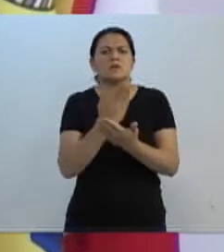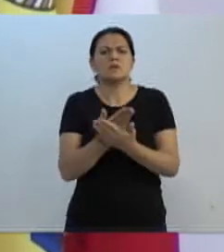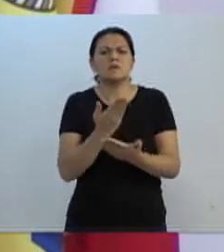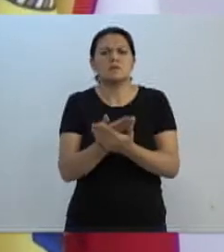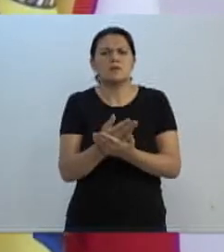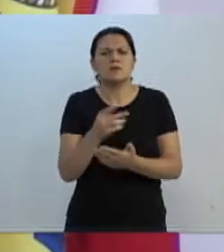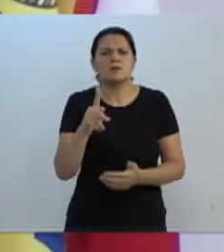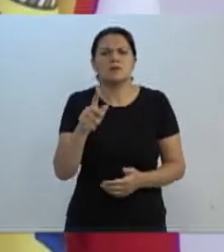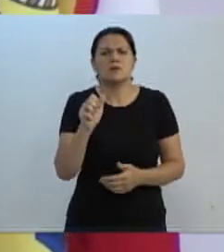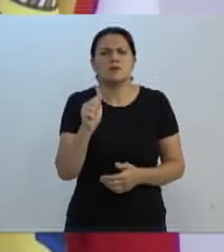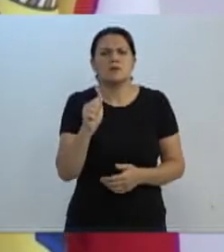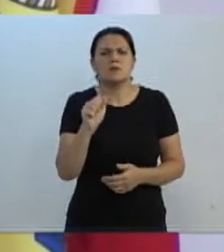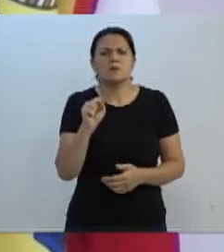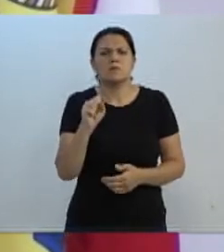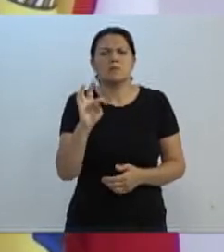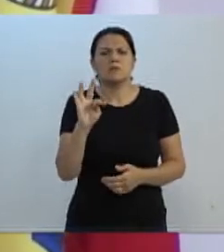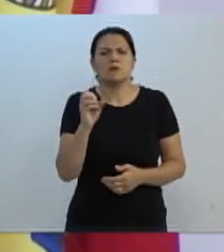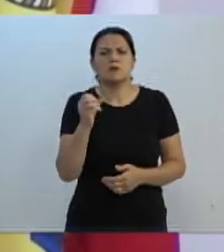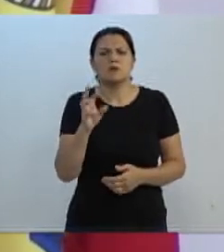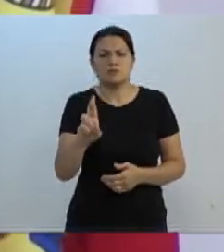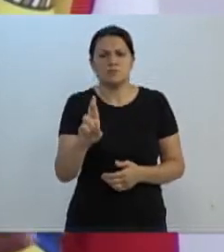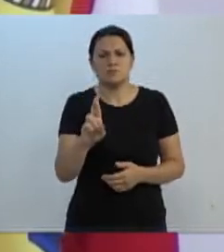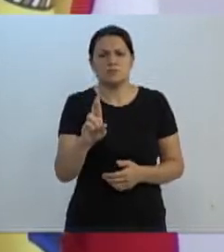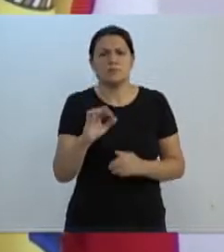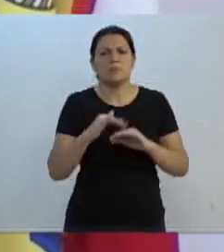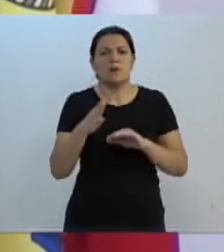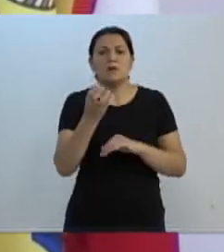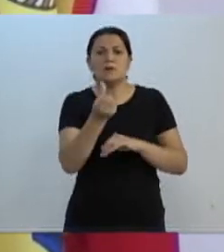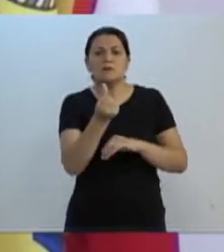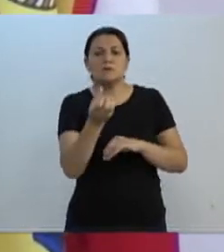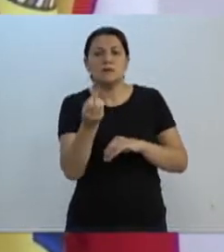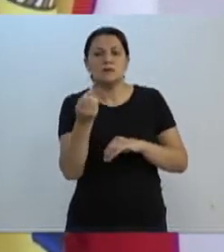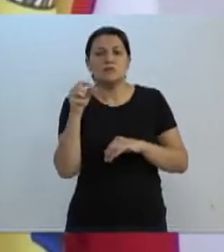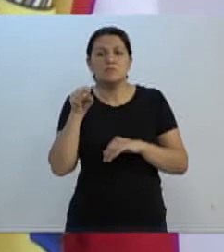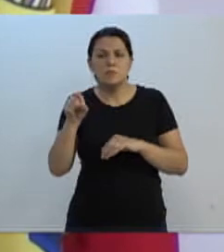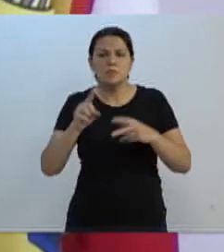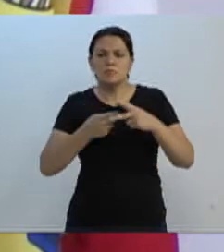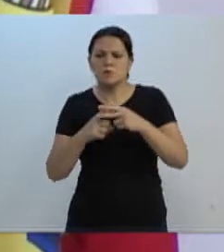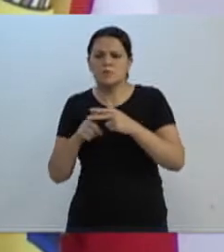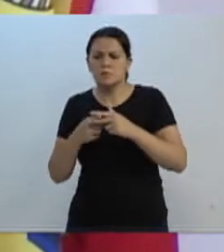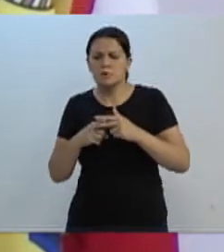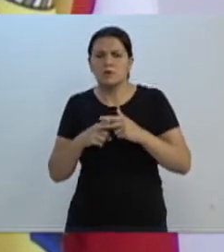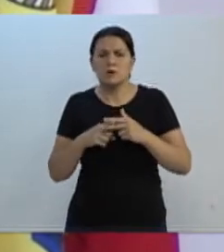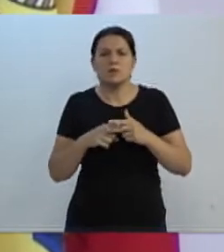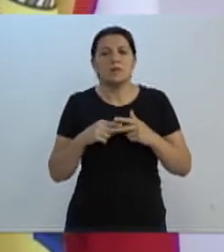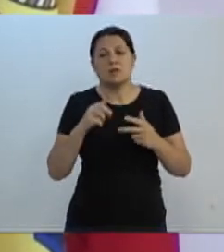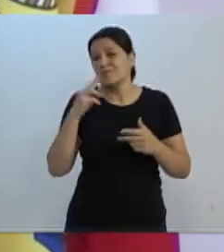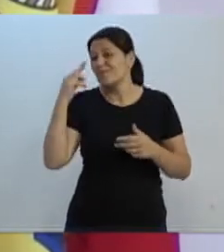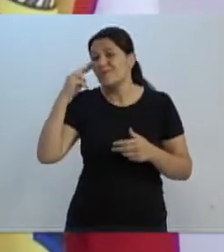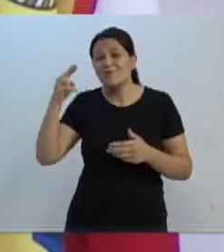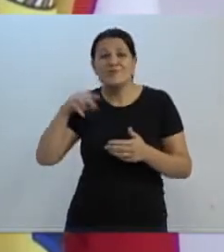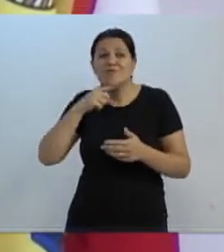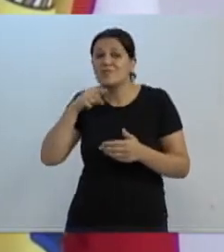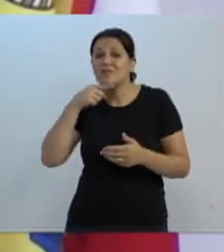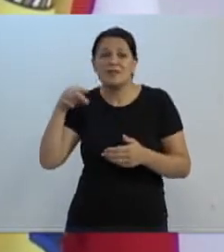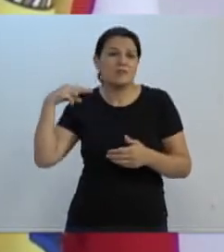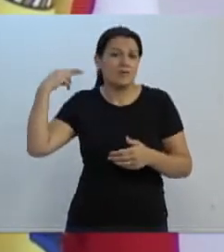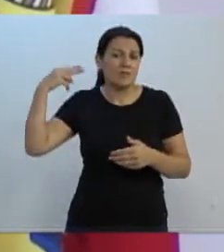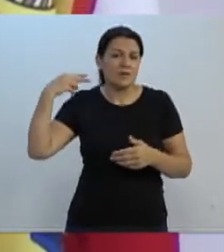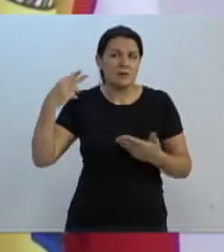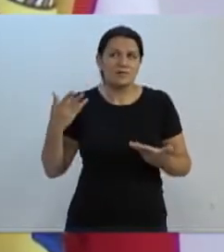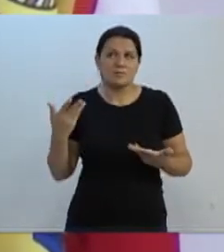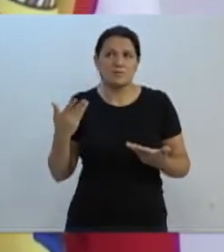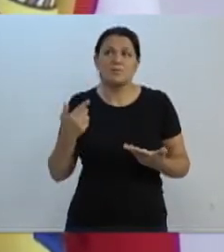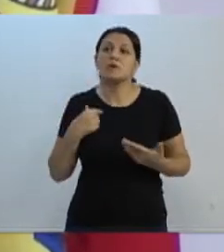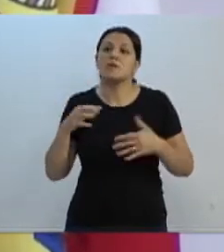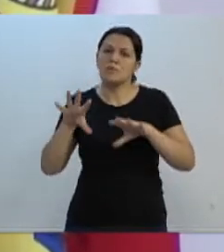Fresco. Mais de 600 mil de reforma, estava lá, não vi nenhum outro vereador, então quero crer, eu ir conversando aqui com o presidente que disse que não recebeu, eu